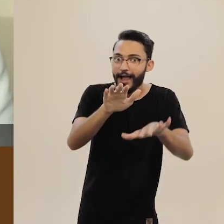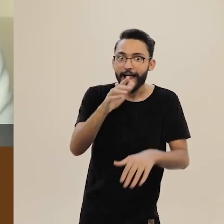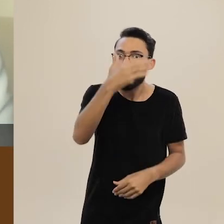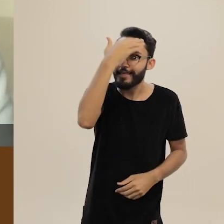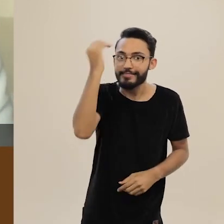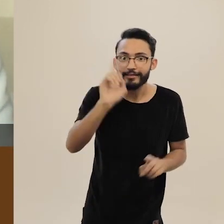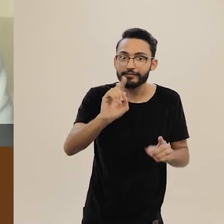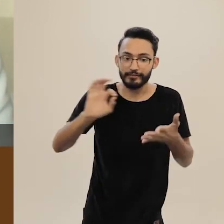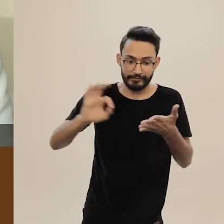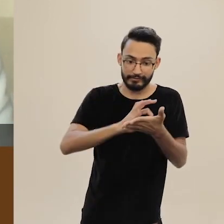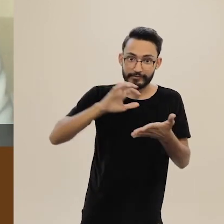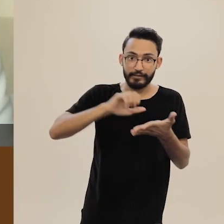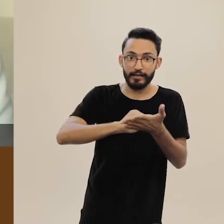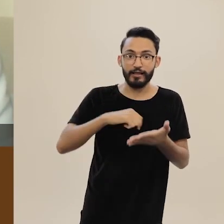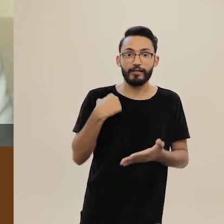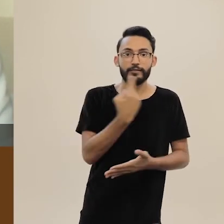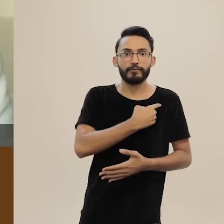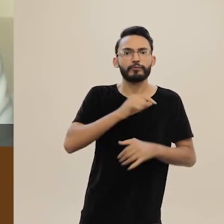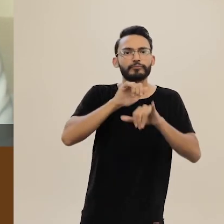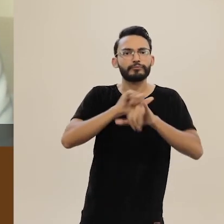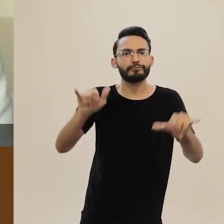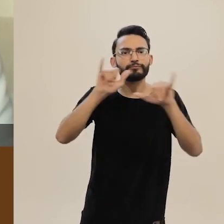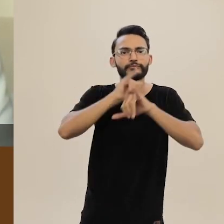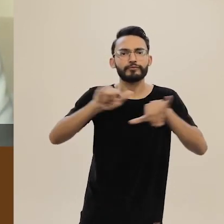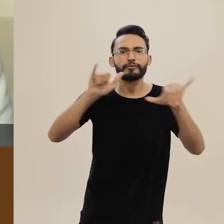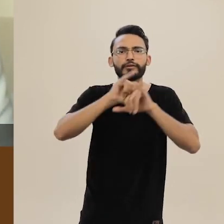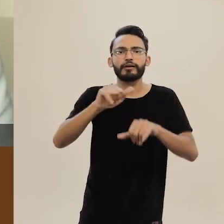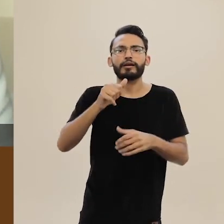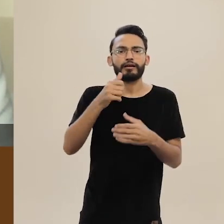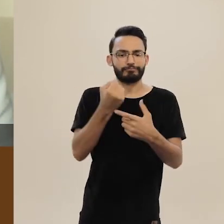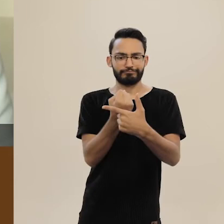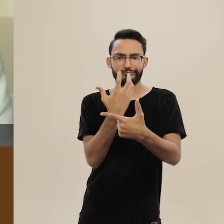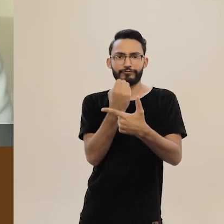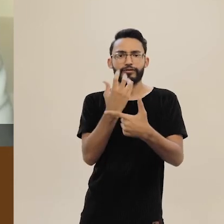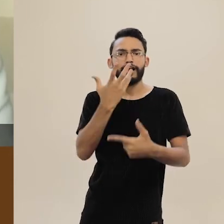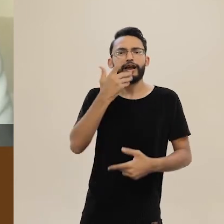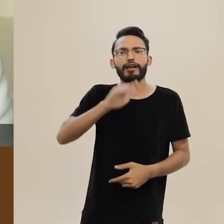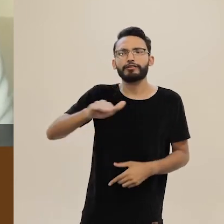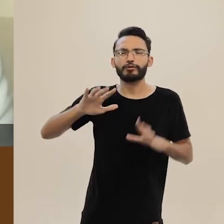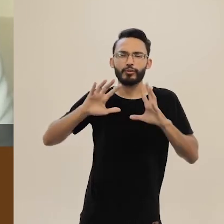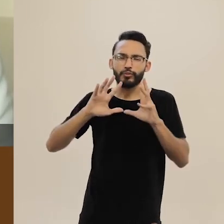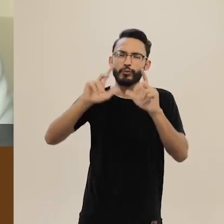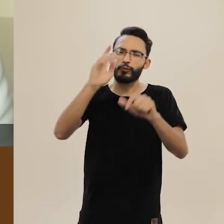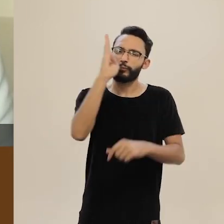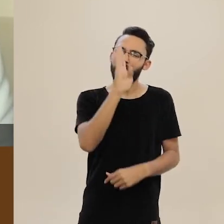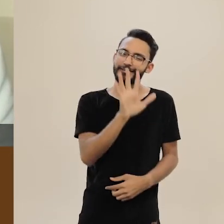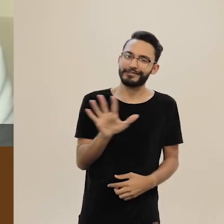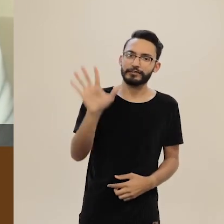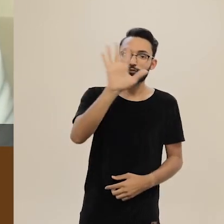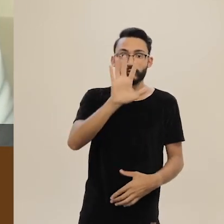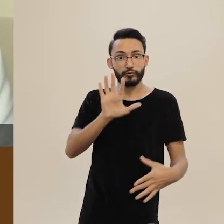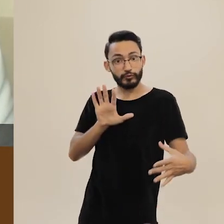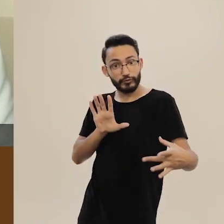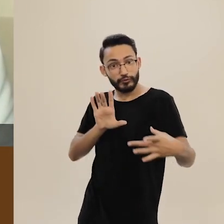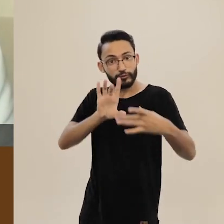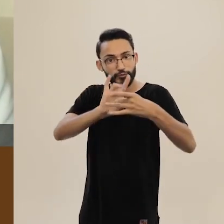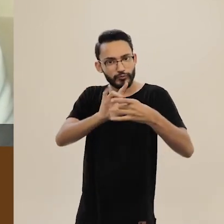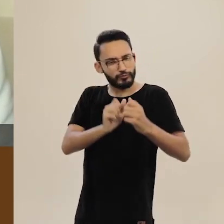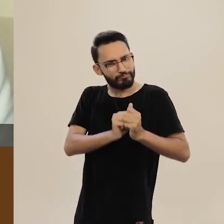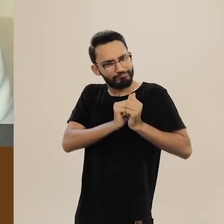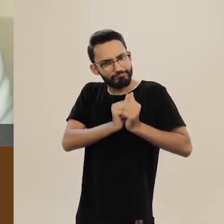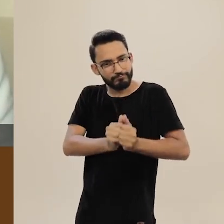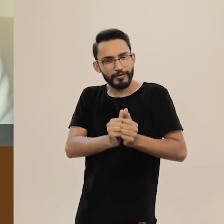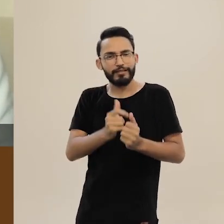ah, não esqueça de assinar a nossa declaração pela alfabetização das crianças de todo o Brasil. Juntos e